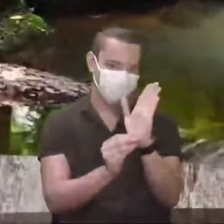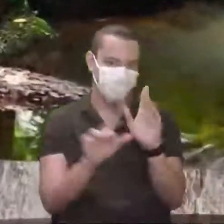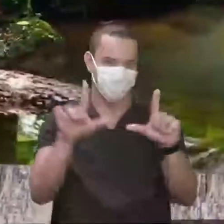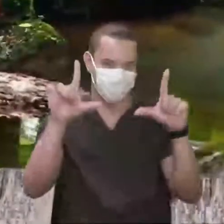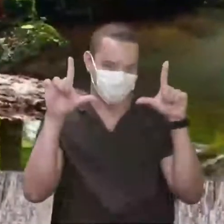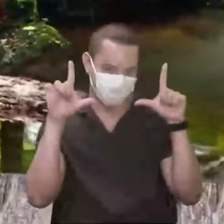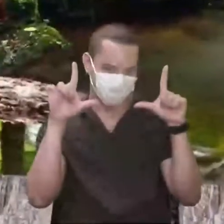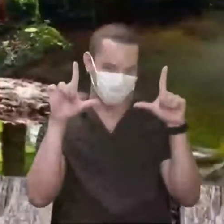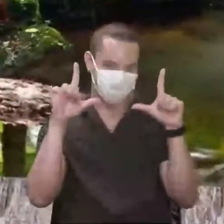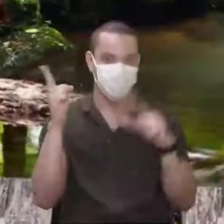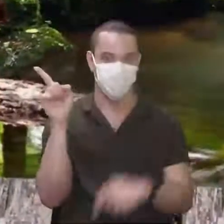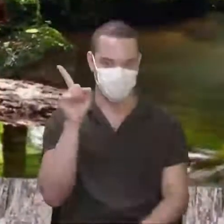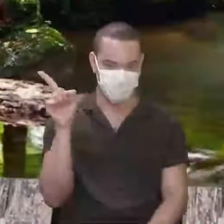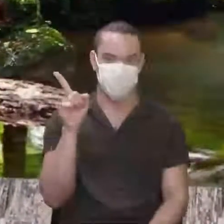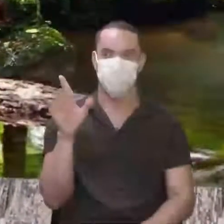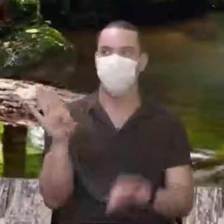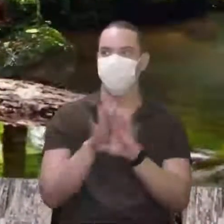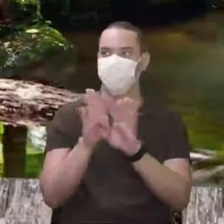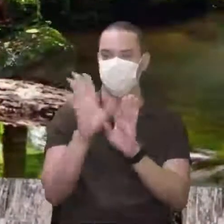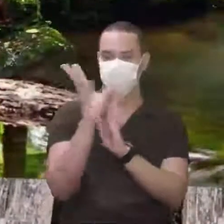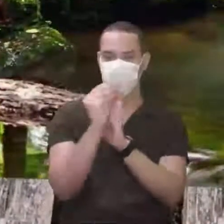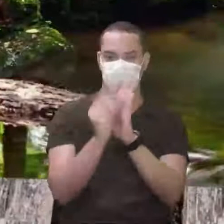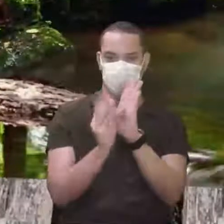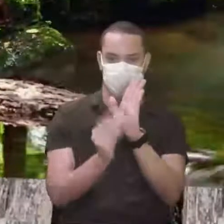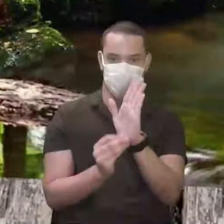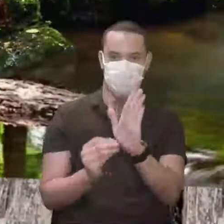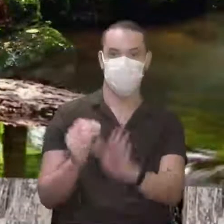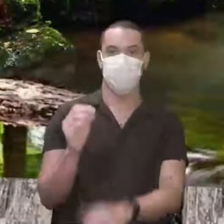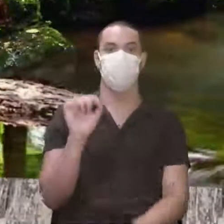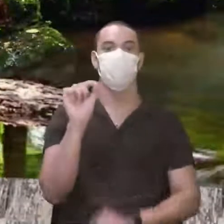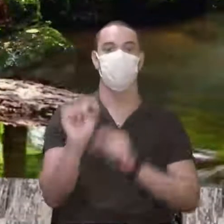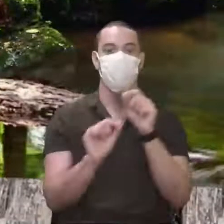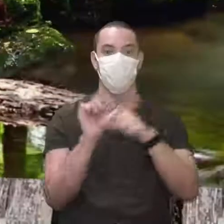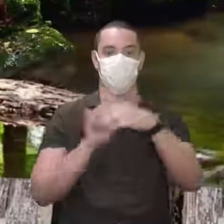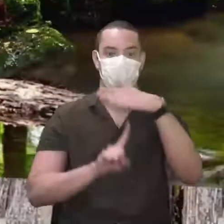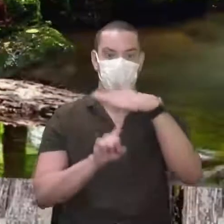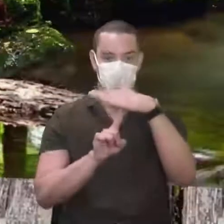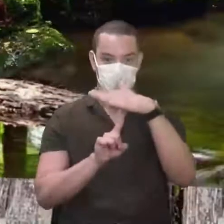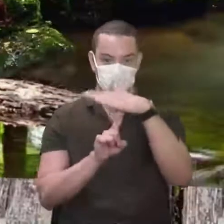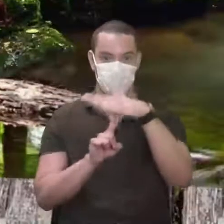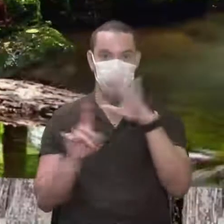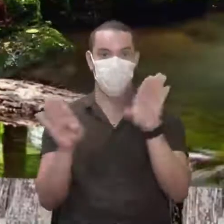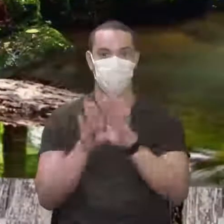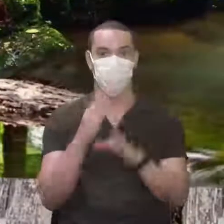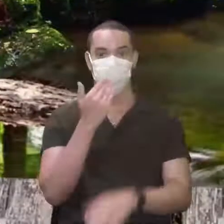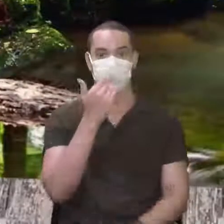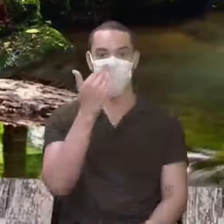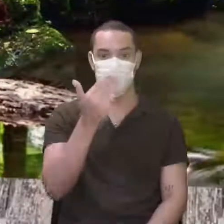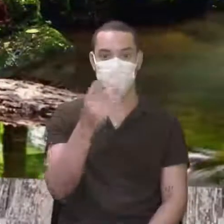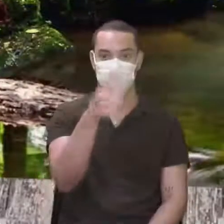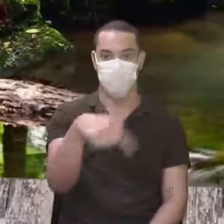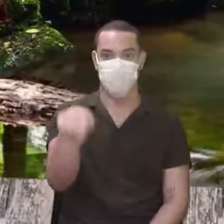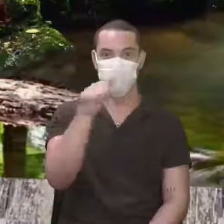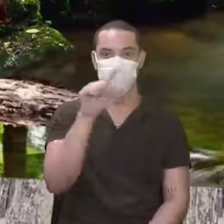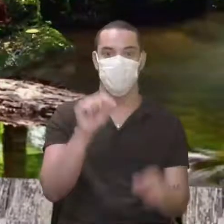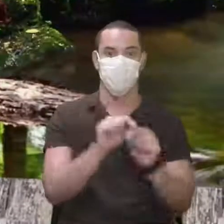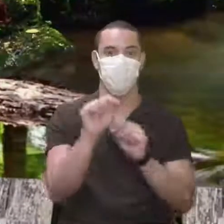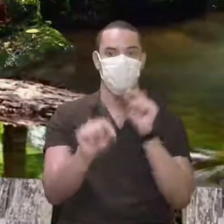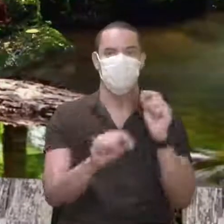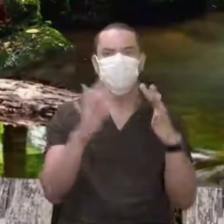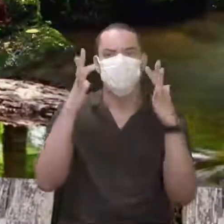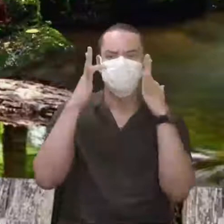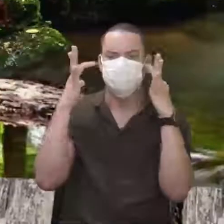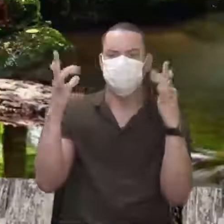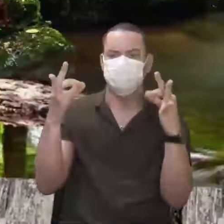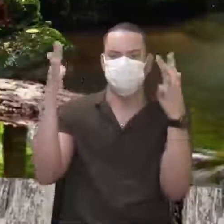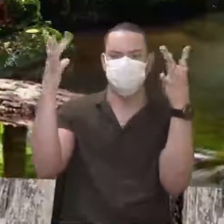ele. O conteúdo da unidade, tá? E aí, eu peço que você se atente